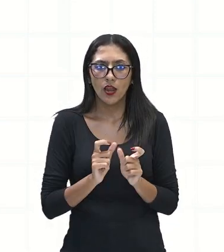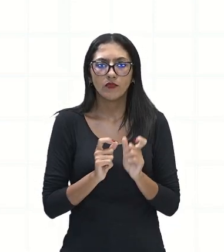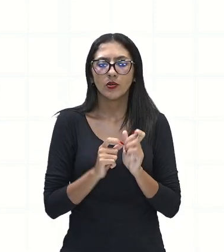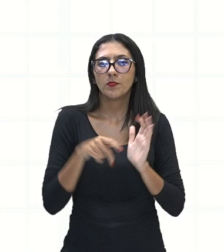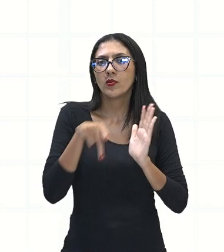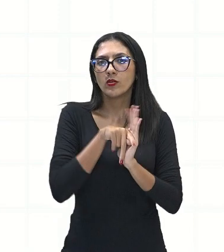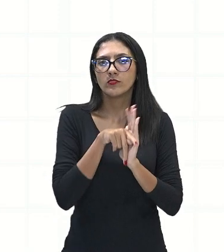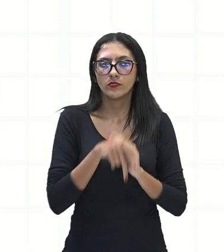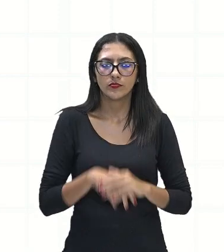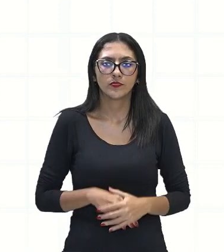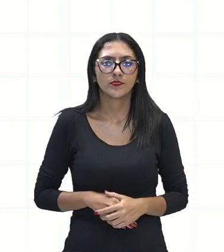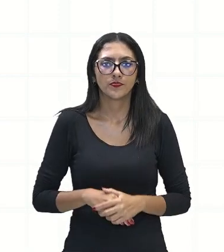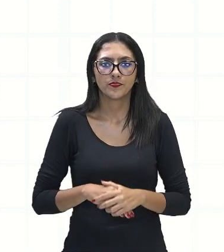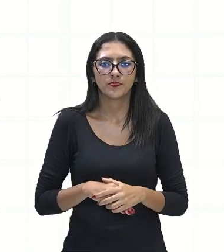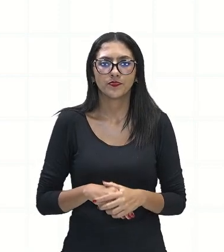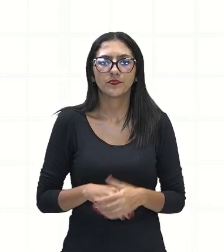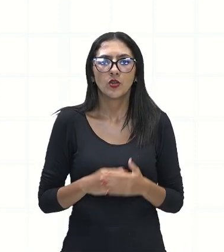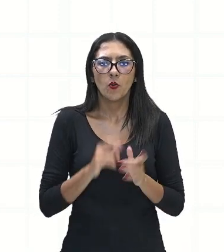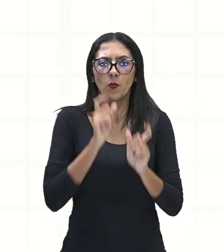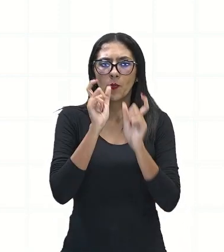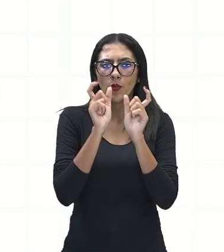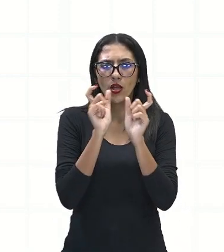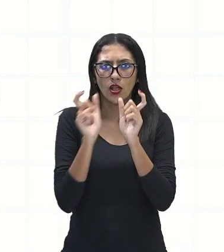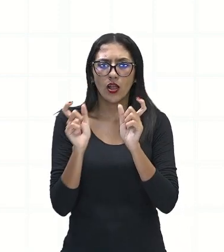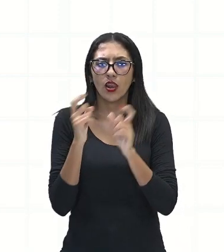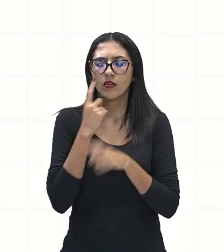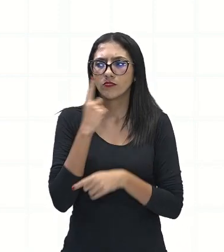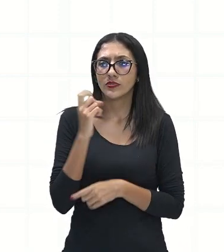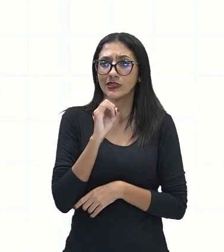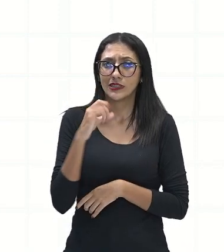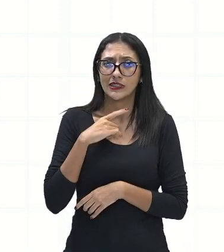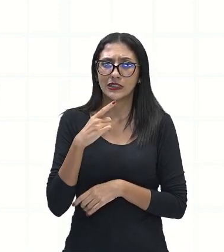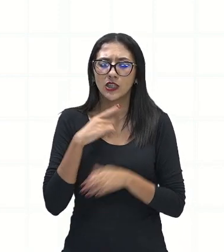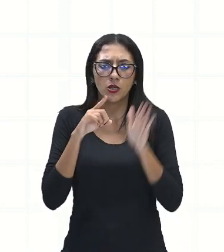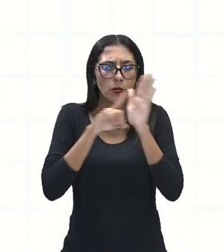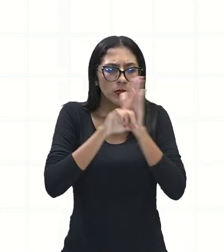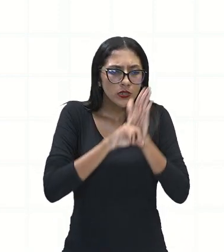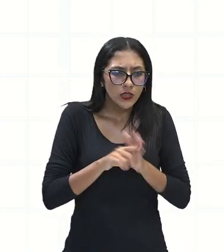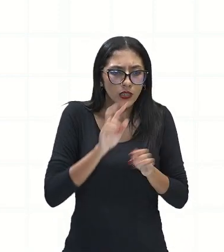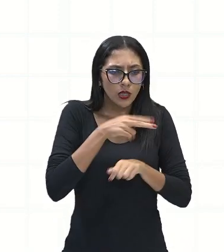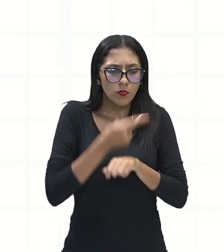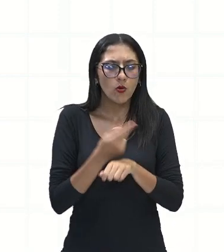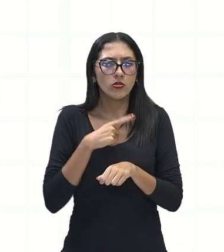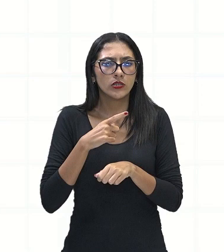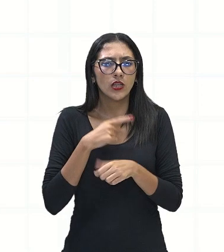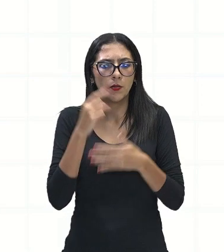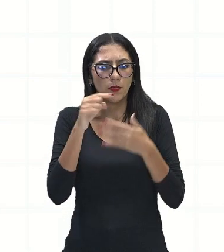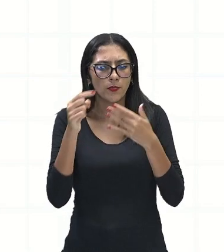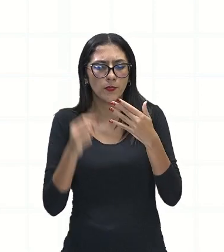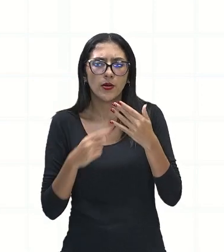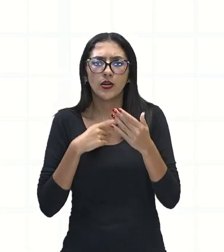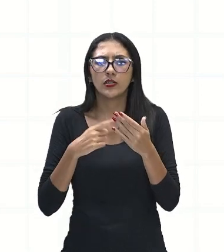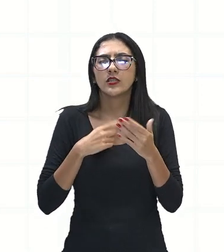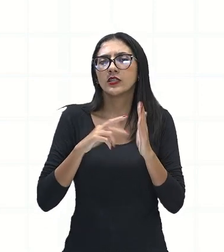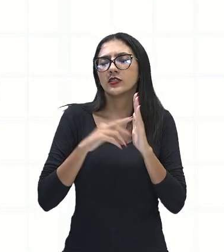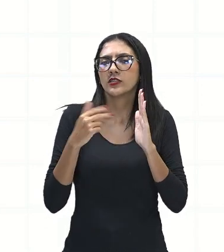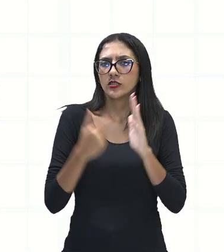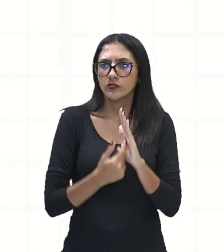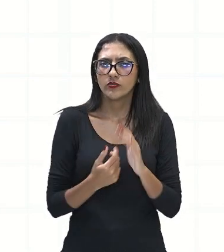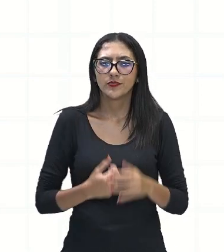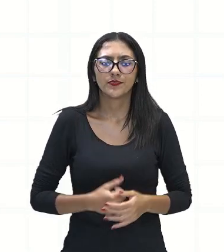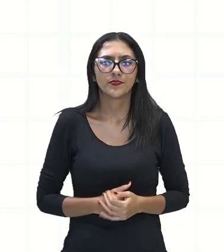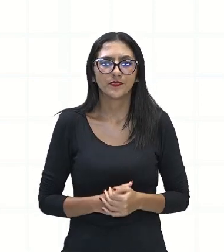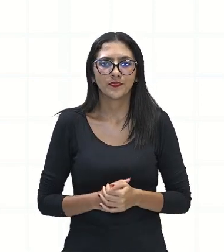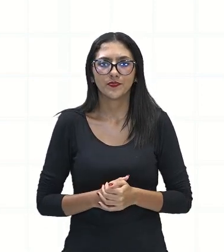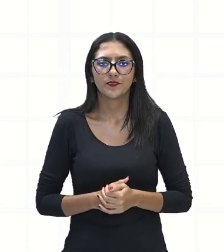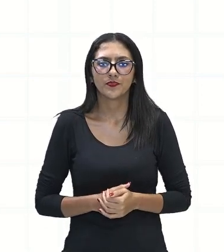dicionário. Então, cada uma dessas palavras, se a gente for procurar no dicionário, ela vai ter lá um significado, certo? Então, eu